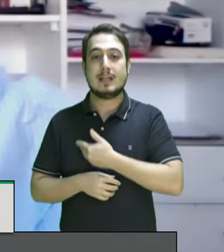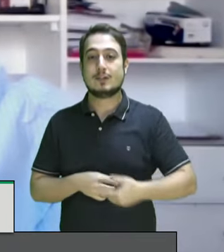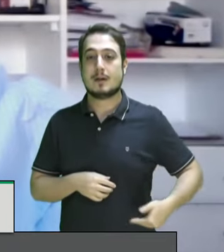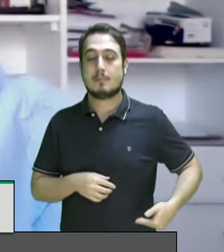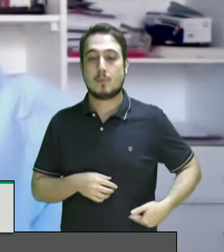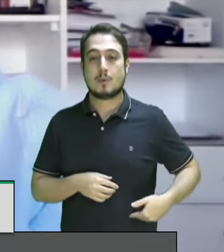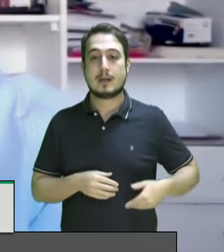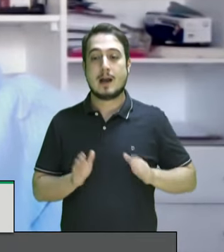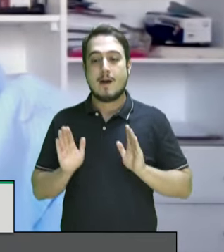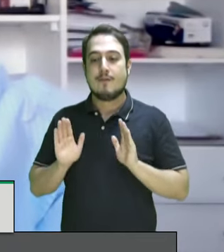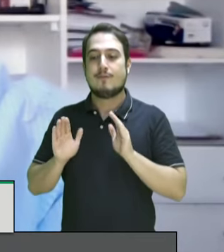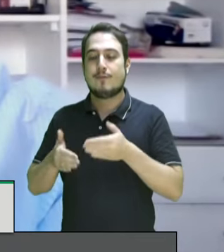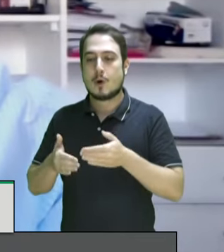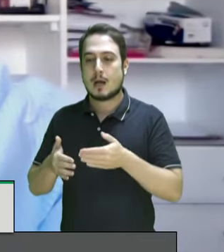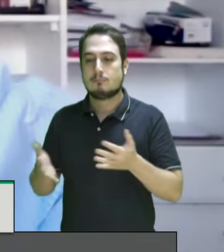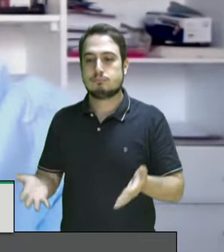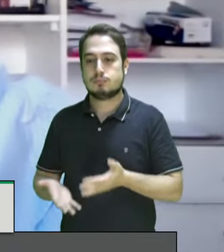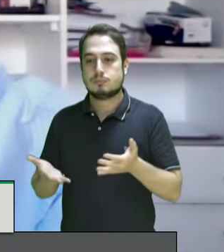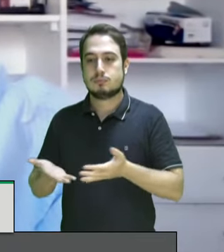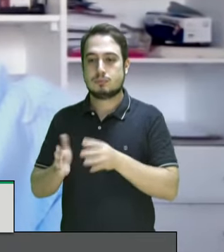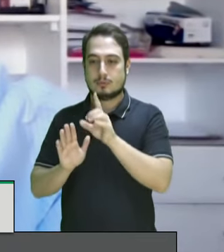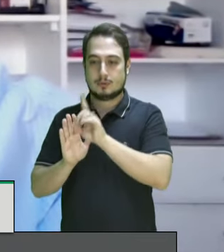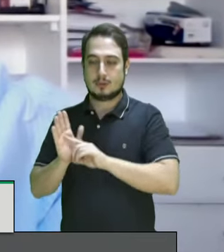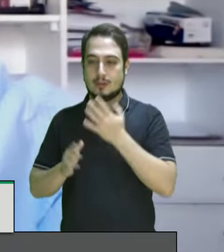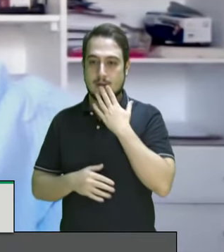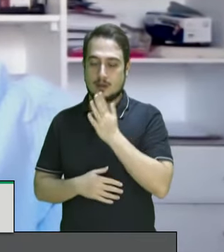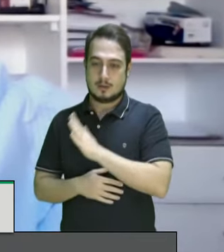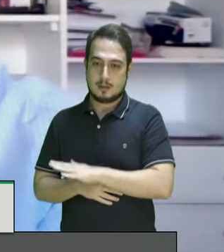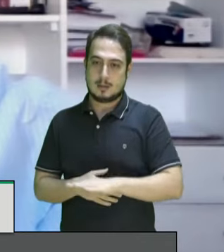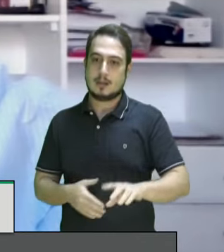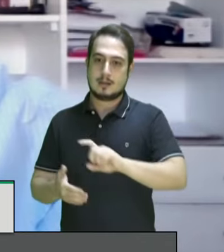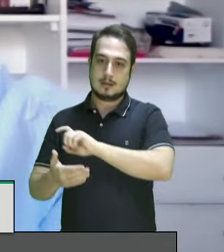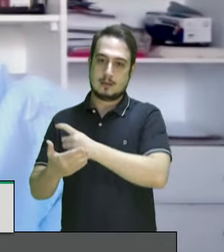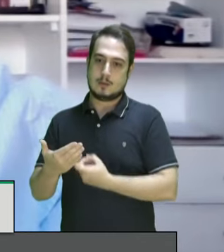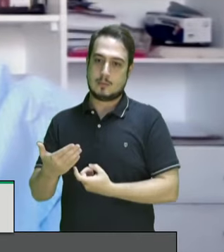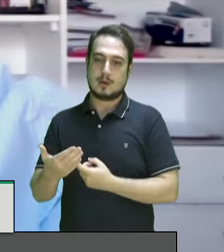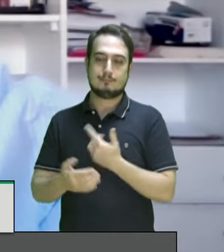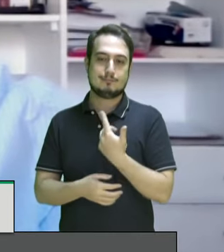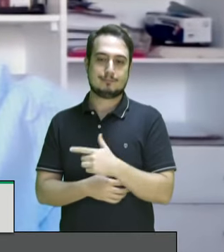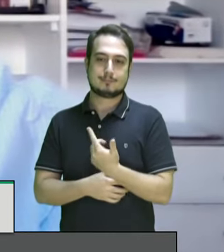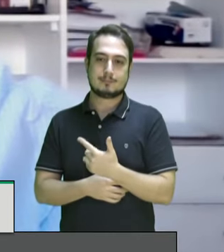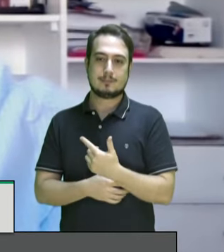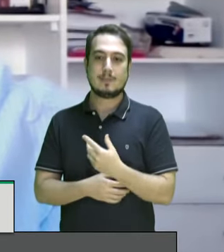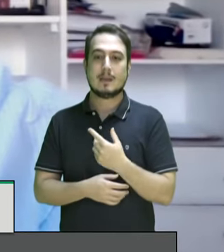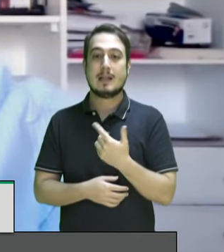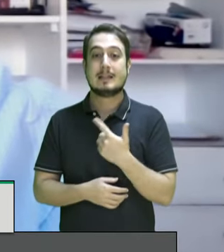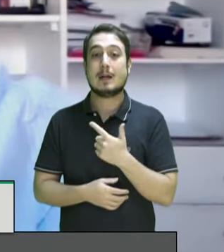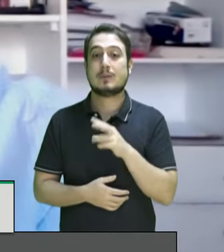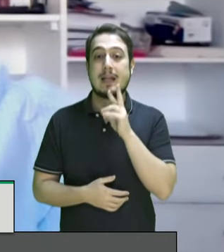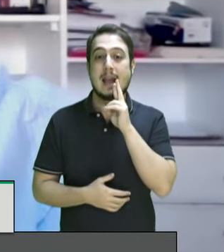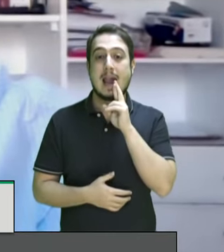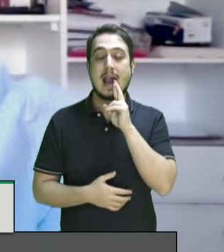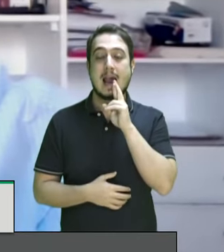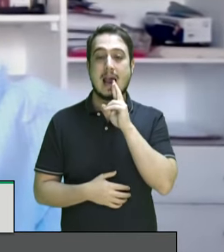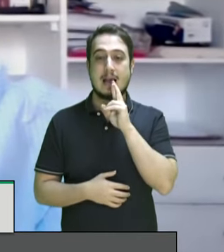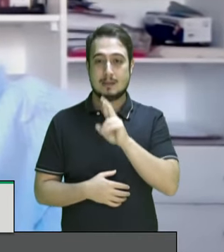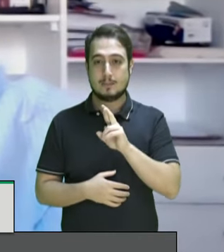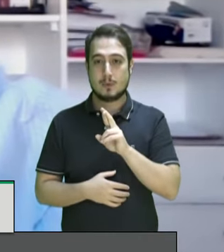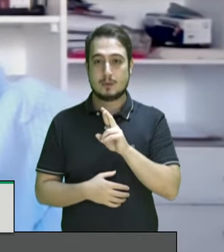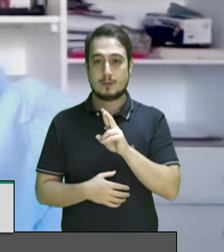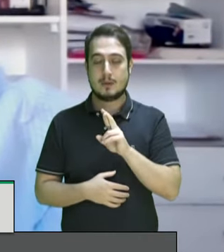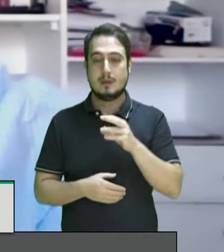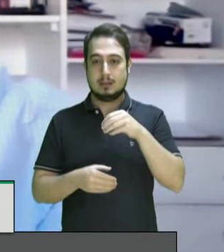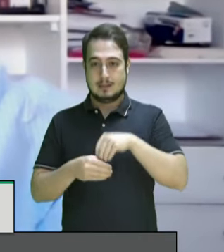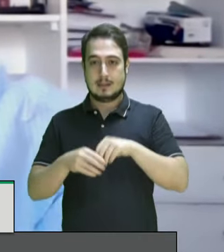voltada para a promoção dos direitos das crianças quilombolas ou seja não houve respostas por parte do